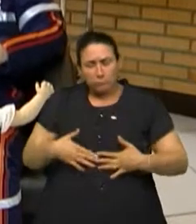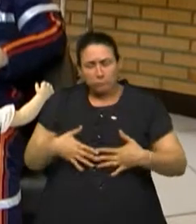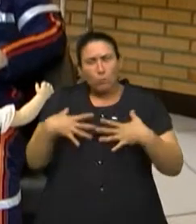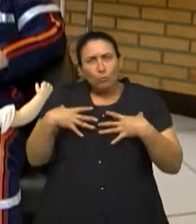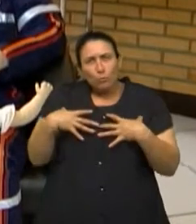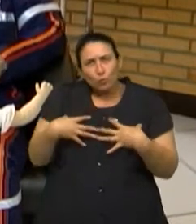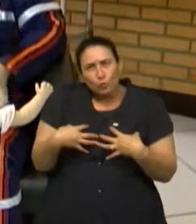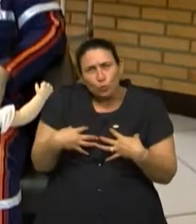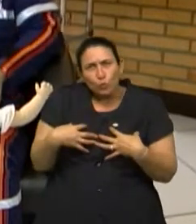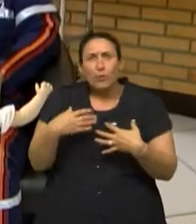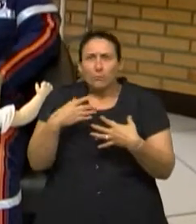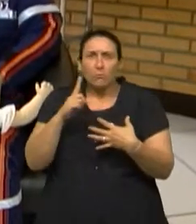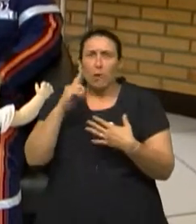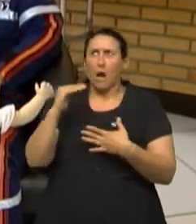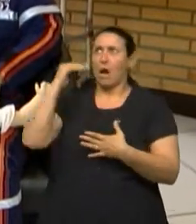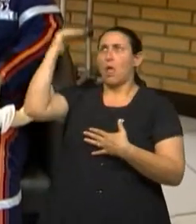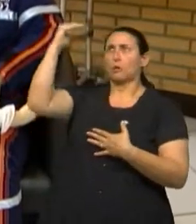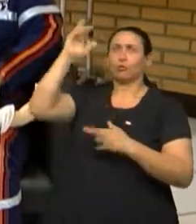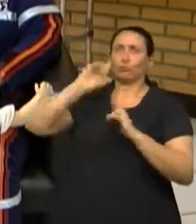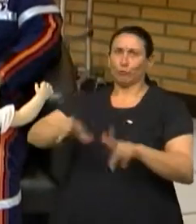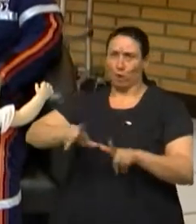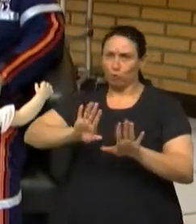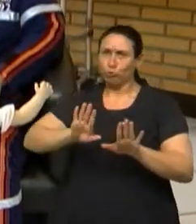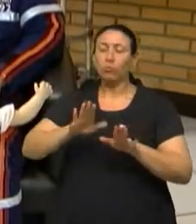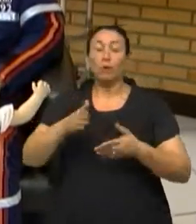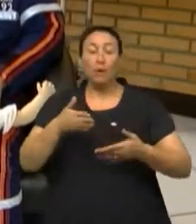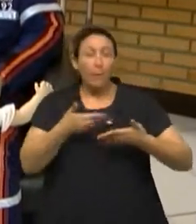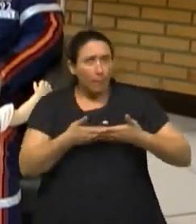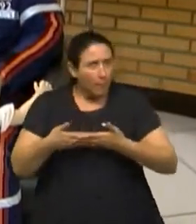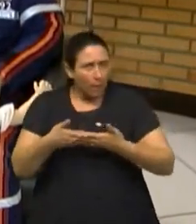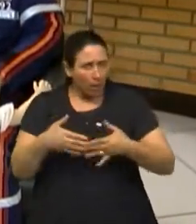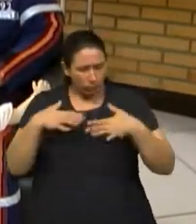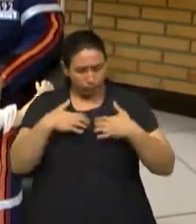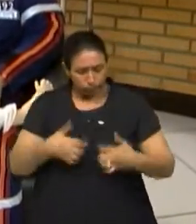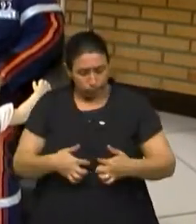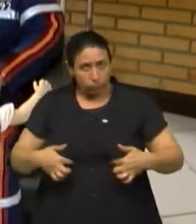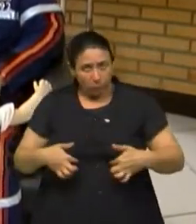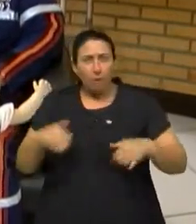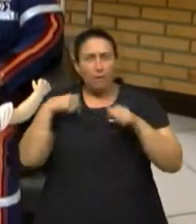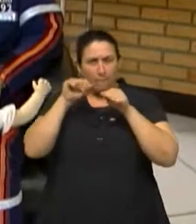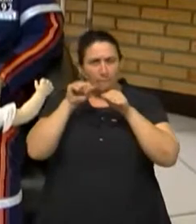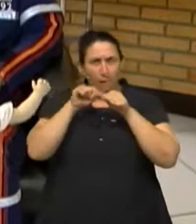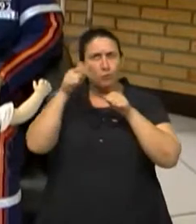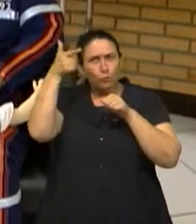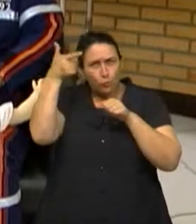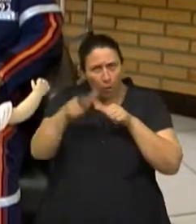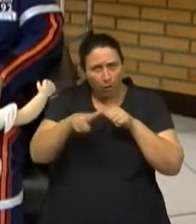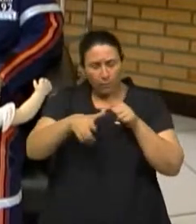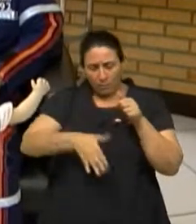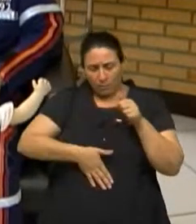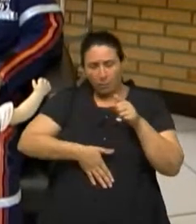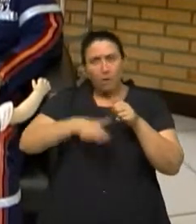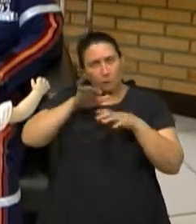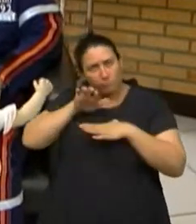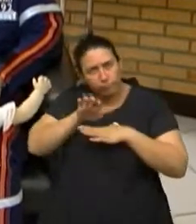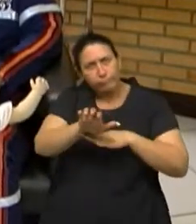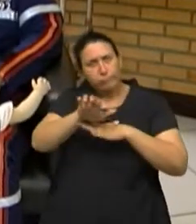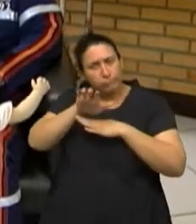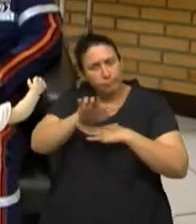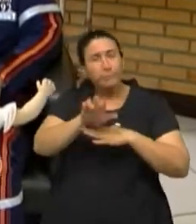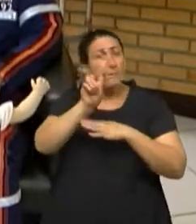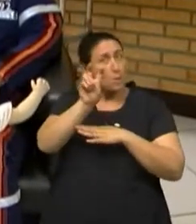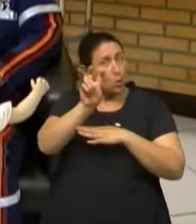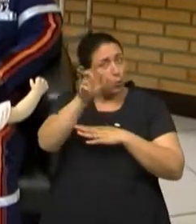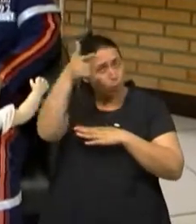tórax é melhor em relação ao abdômen. A gente vai, ao final do tórax, fazer cinco tapas.